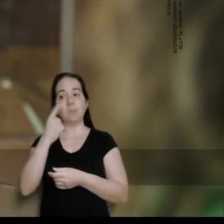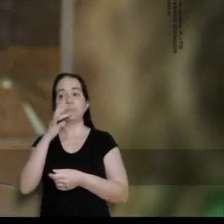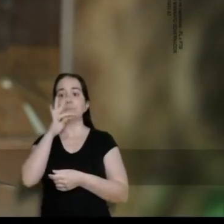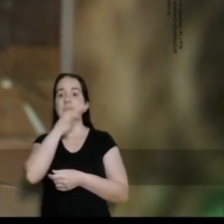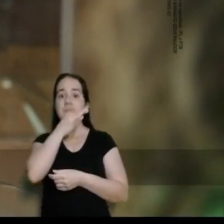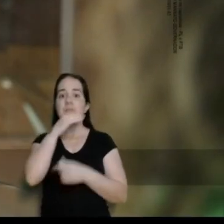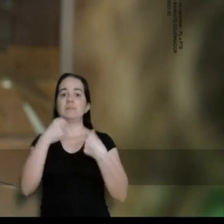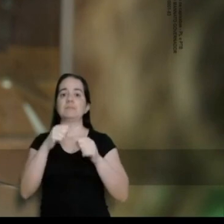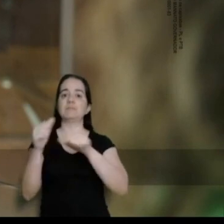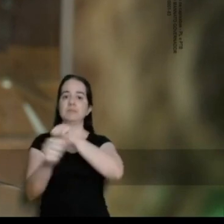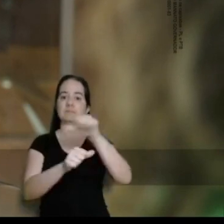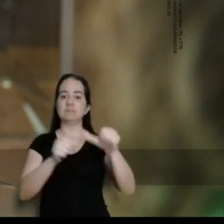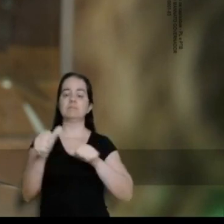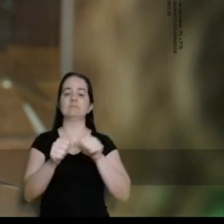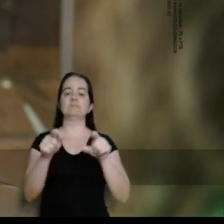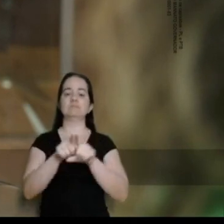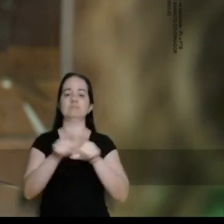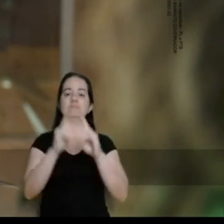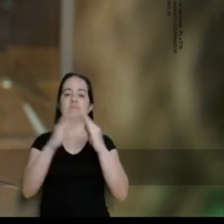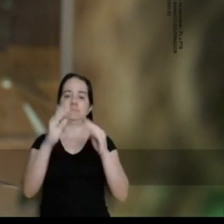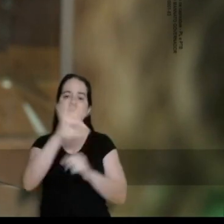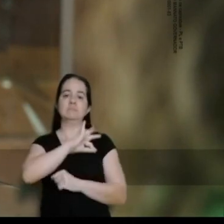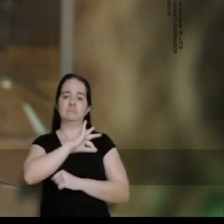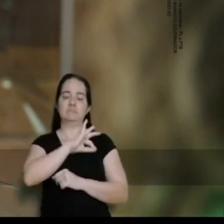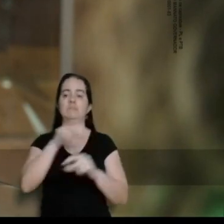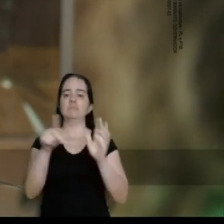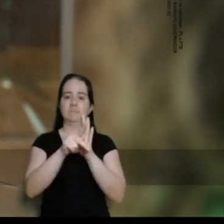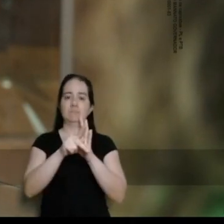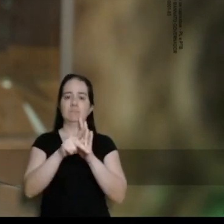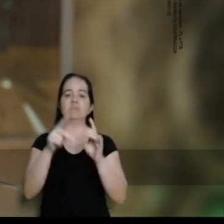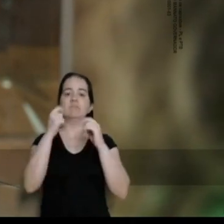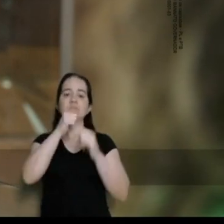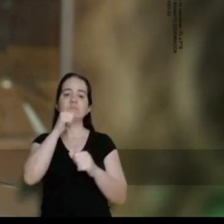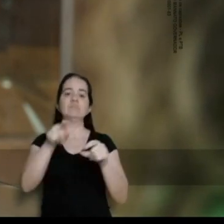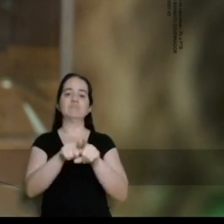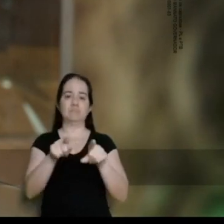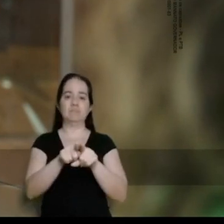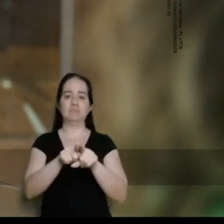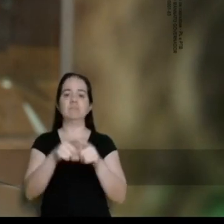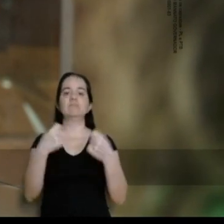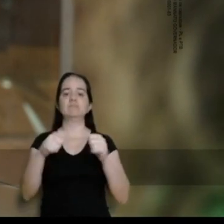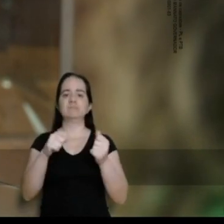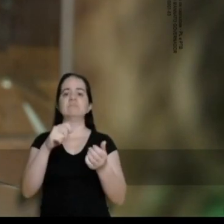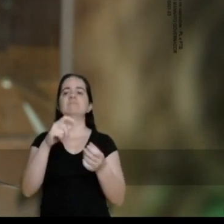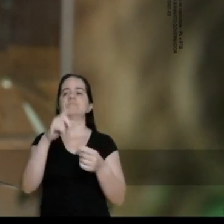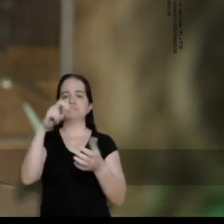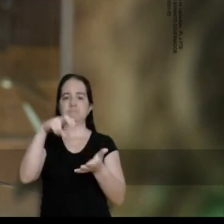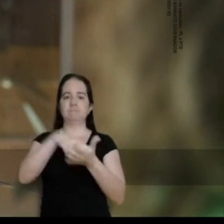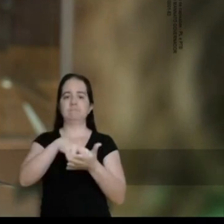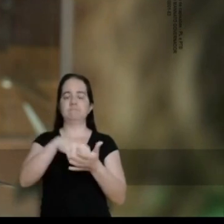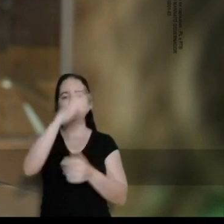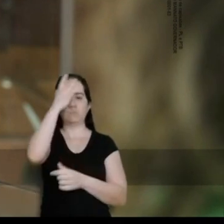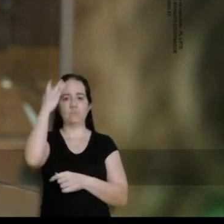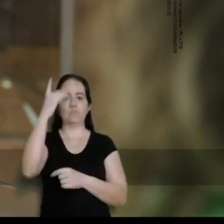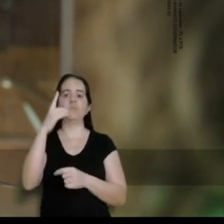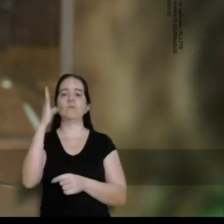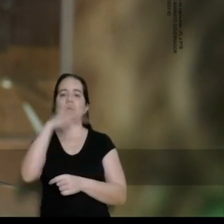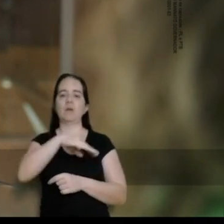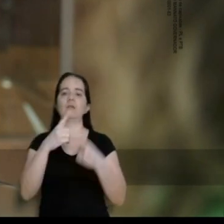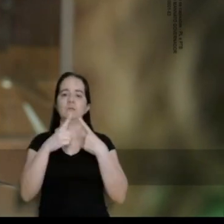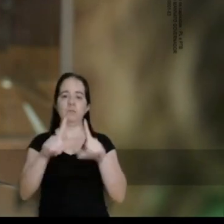Olha, Paula, não é simples assim. Nós vamos integrar as polícias. E a delegacia da mulher está nesse contexto.